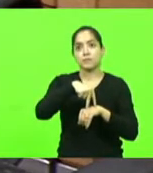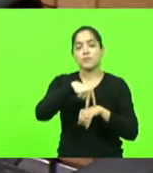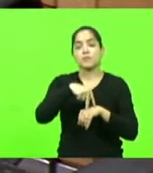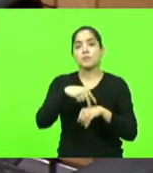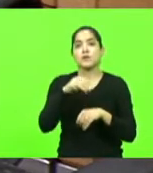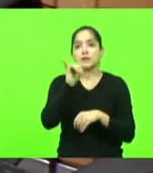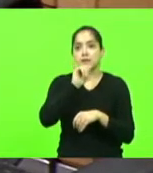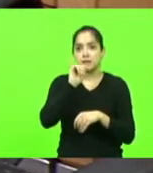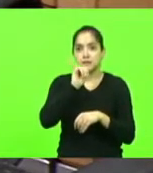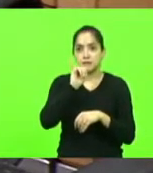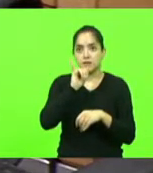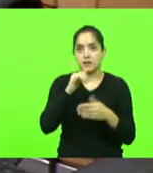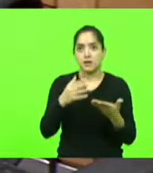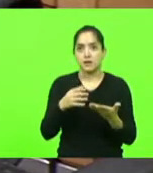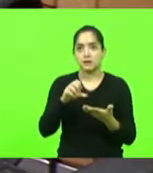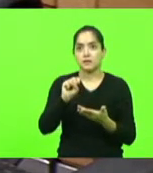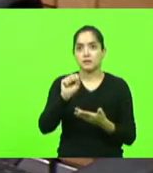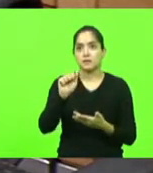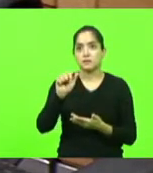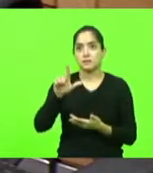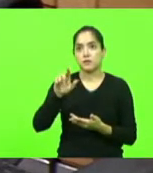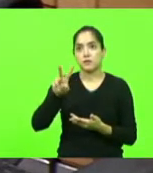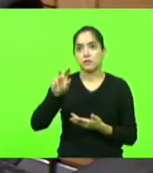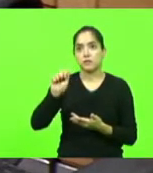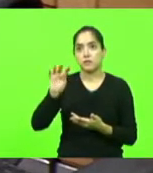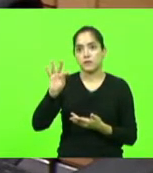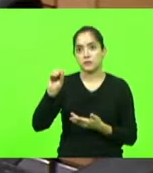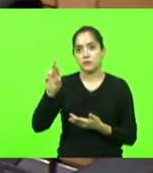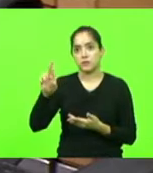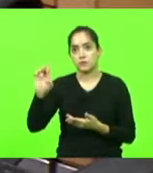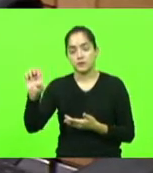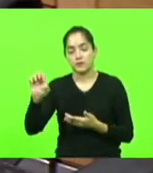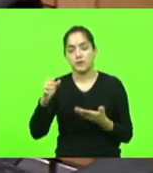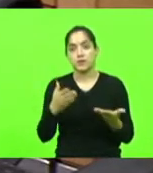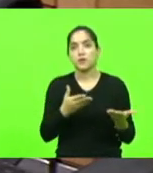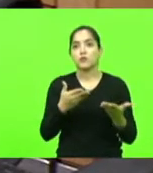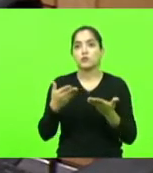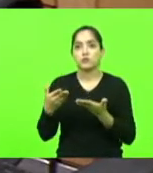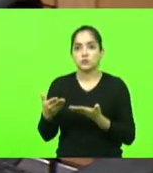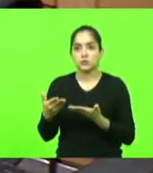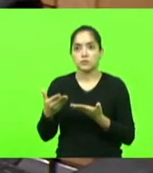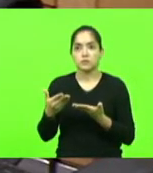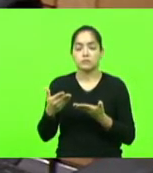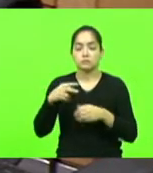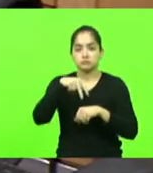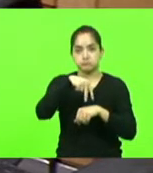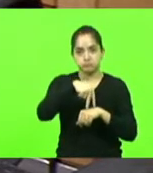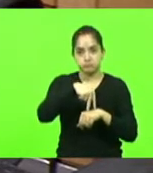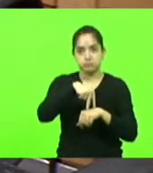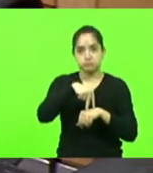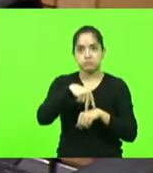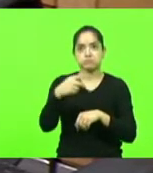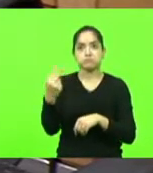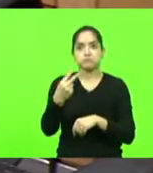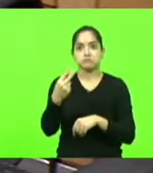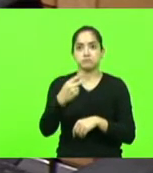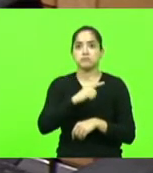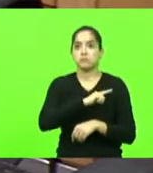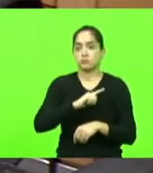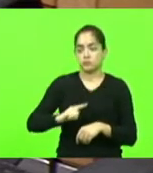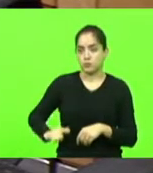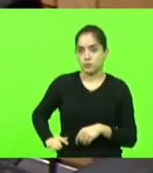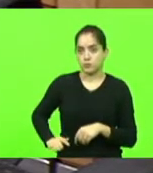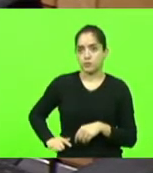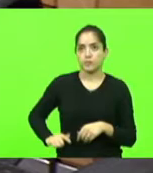Salvatore de Fenezi, e, dando continuidade, falou à senhora vice-governadora do Estado de Santa Catarina,